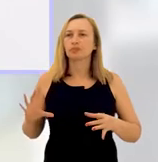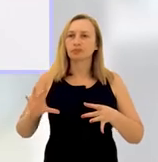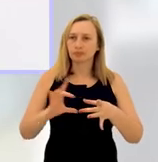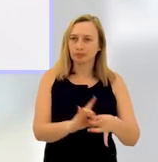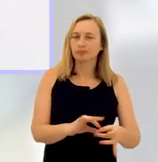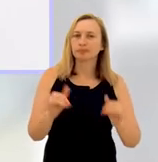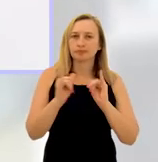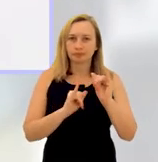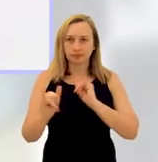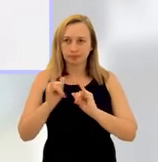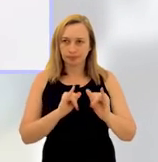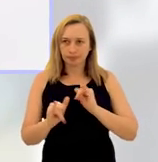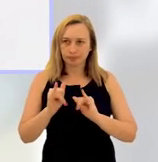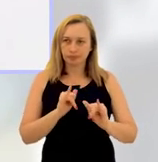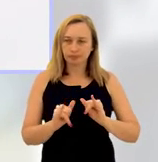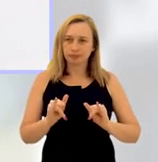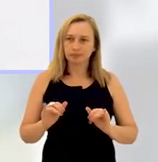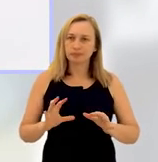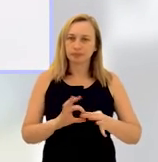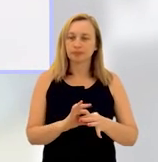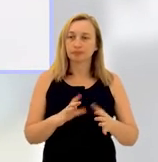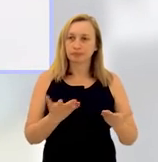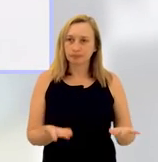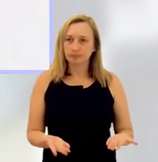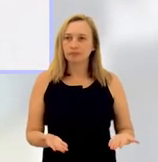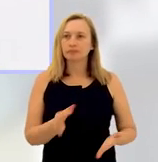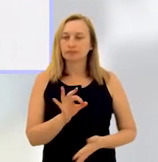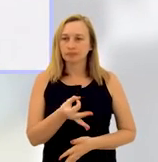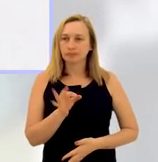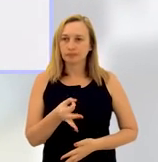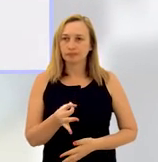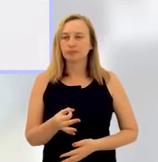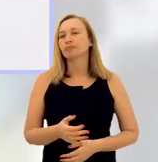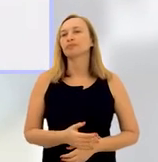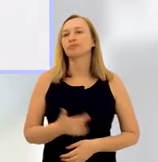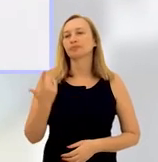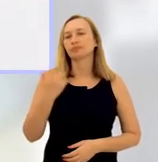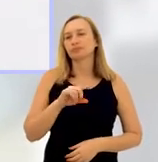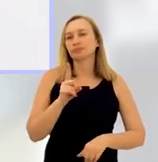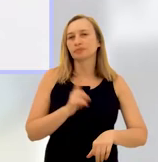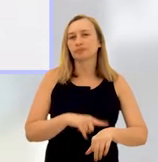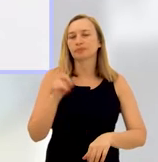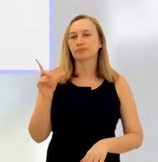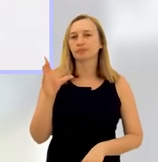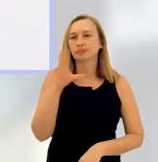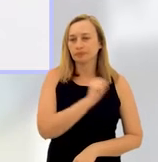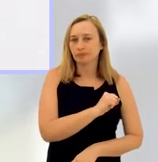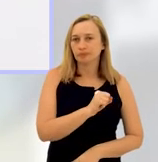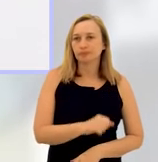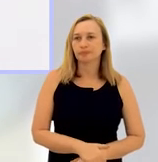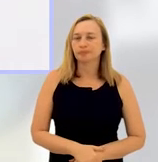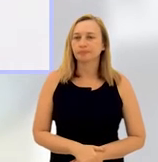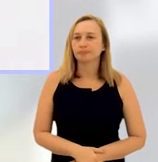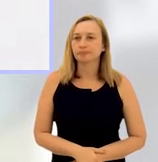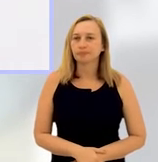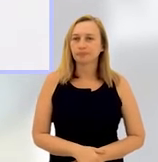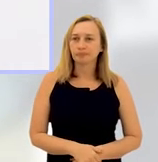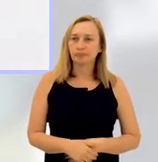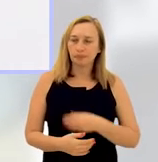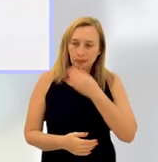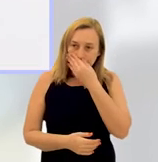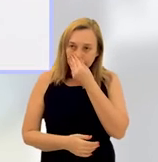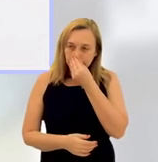integrado, tudo informatizado, tudo interligado ali. Então, com certeza, reduziu o tempo muito grande.